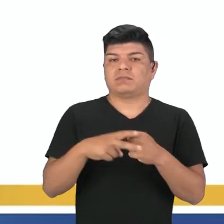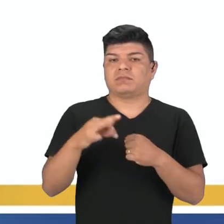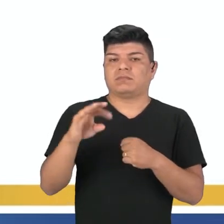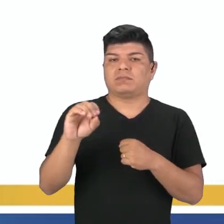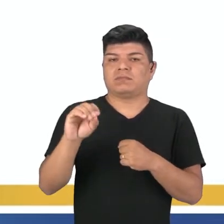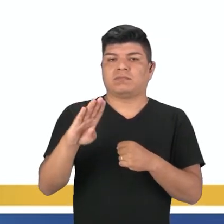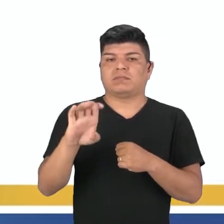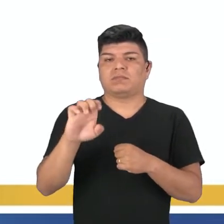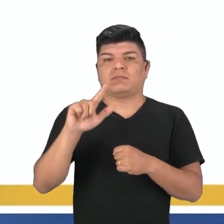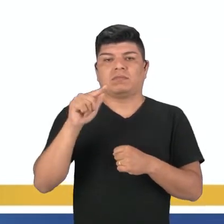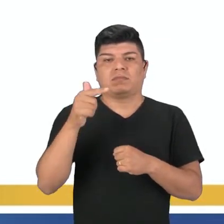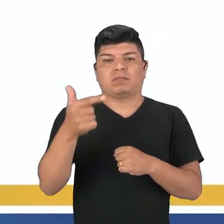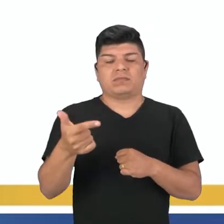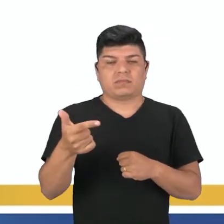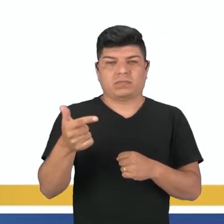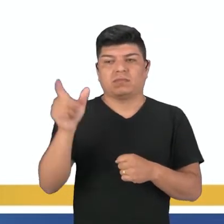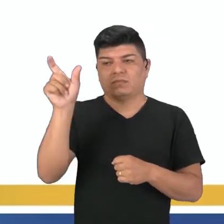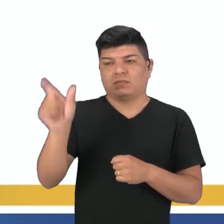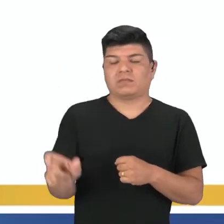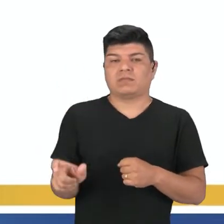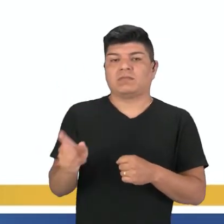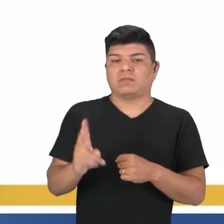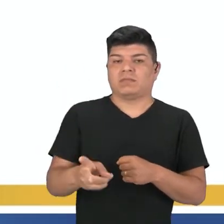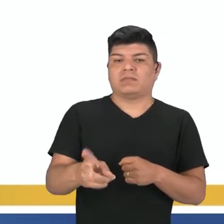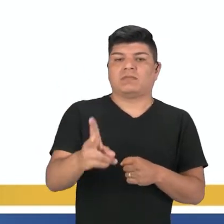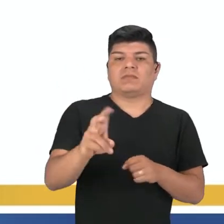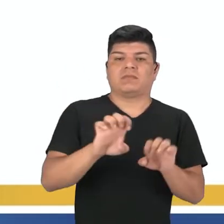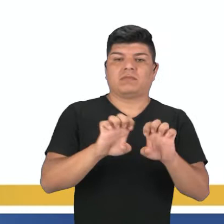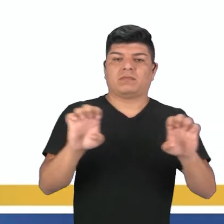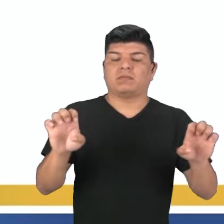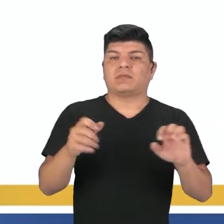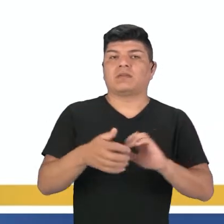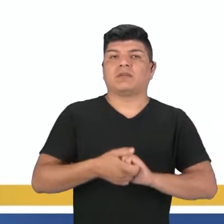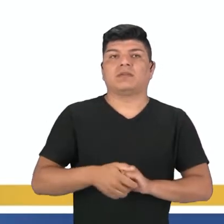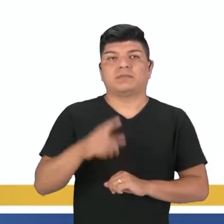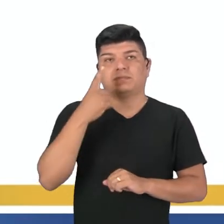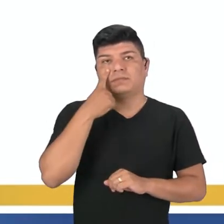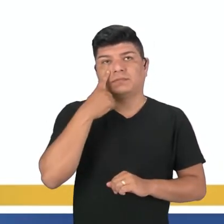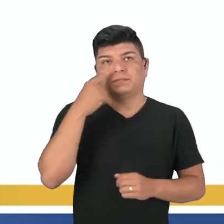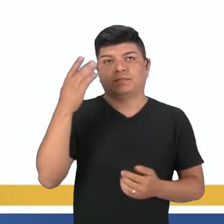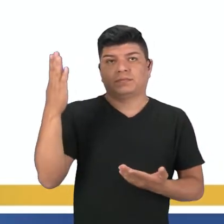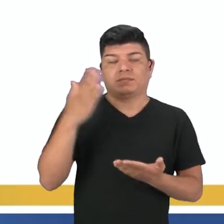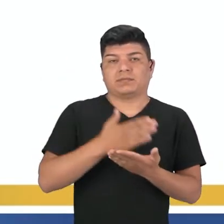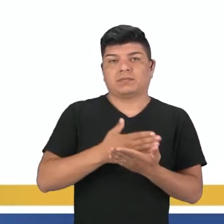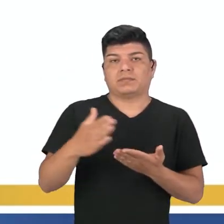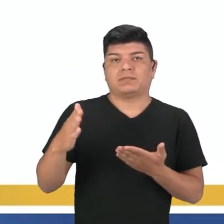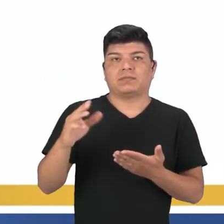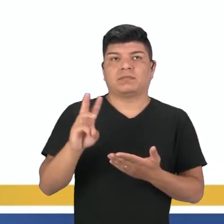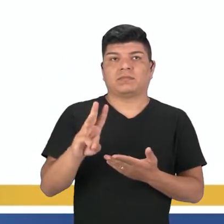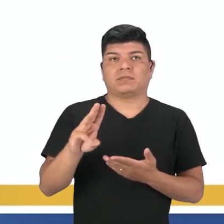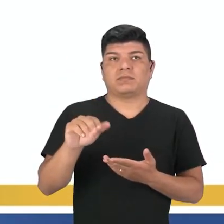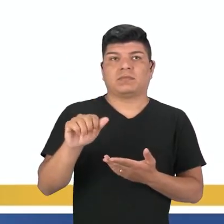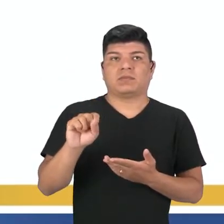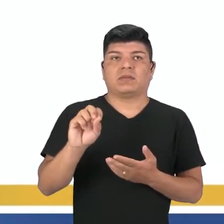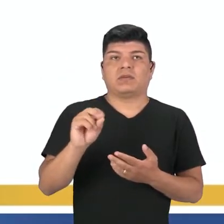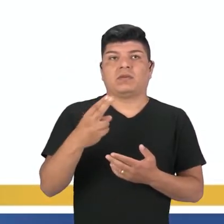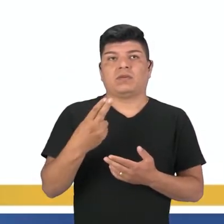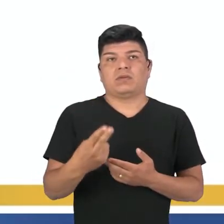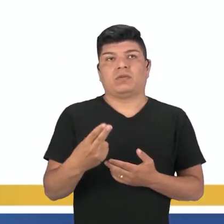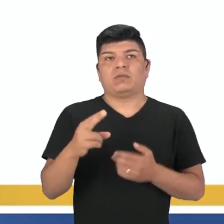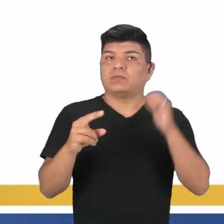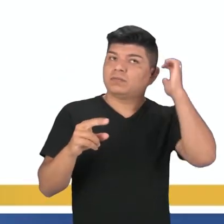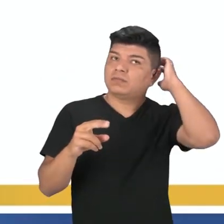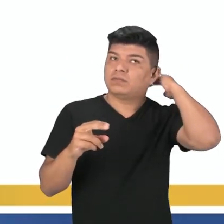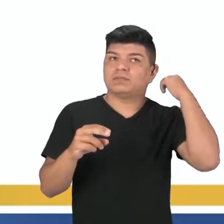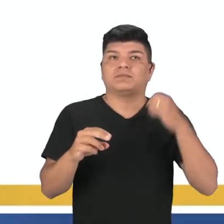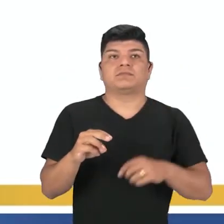be e só depois que a gente vai passar para o sujeito e seguir o resto da estrutura. Então olha aí, a gente vai começar com o was ou com o were, que é o